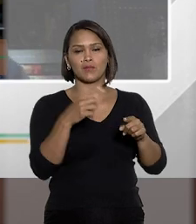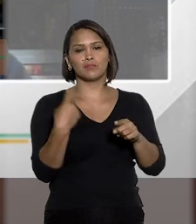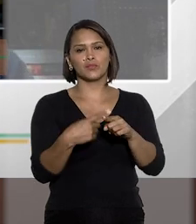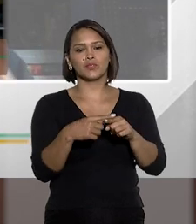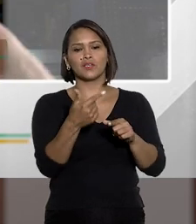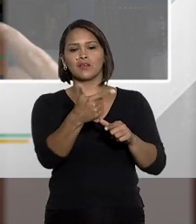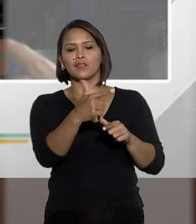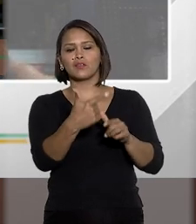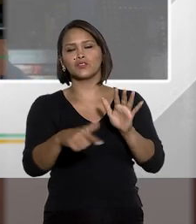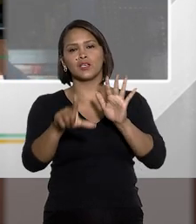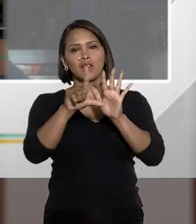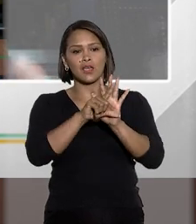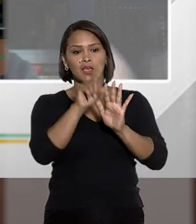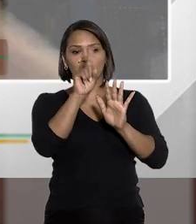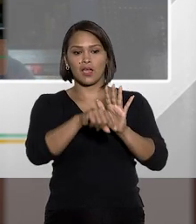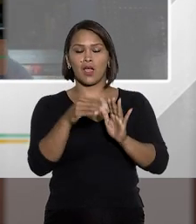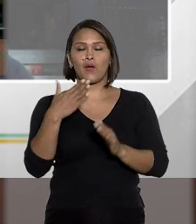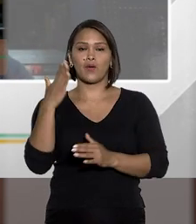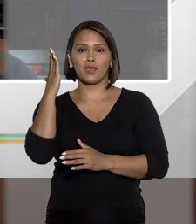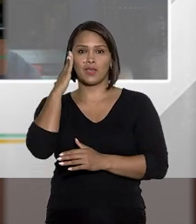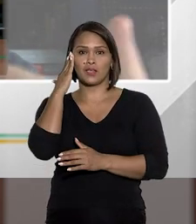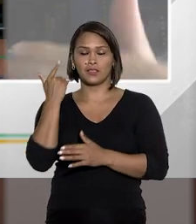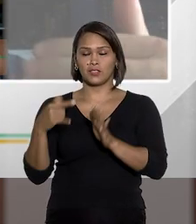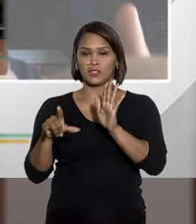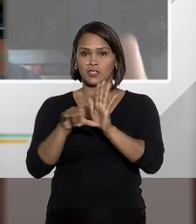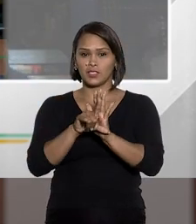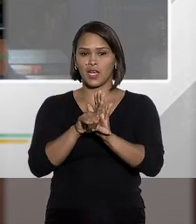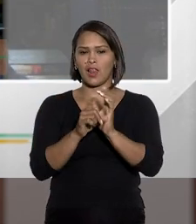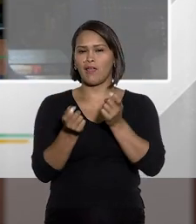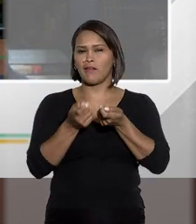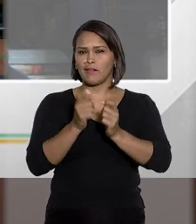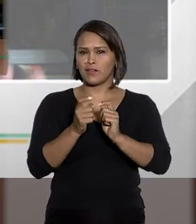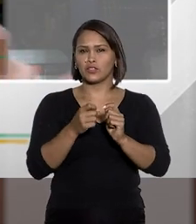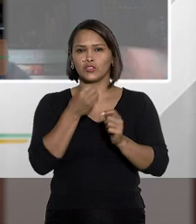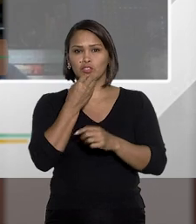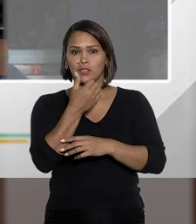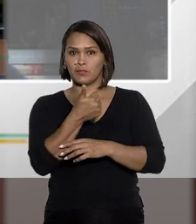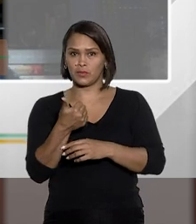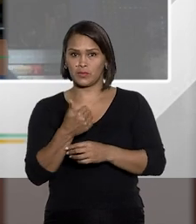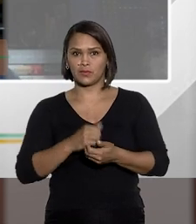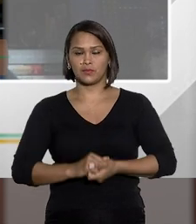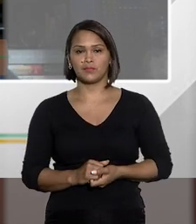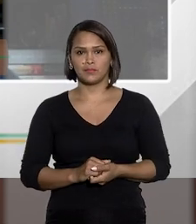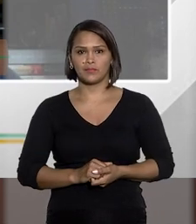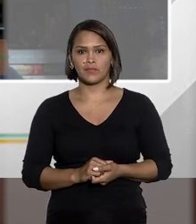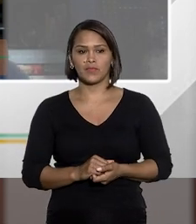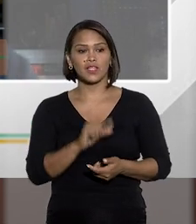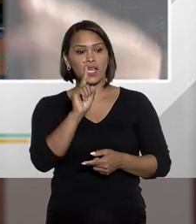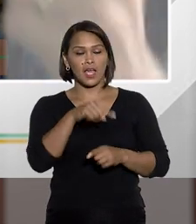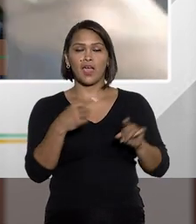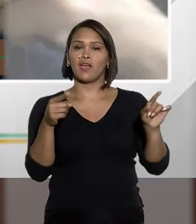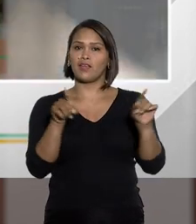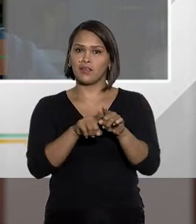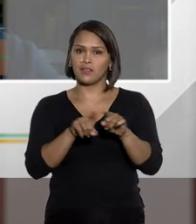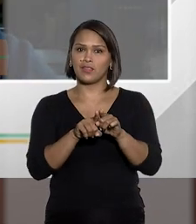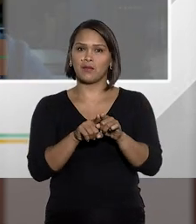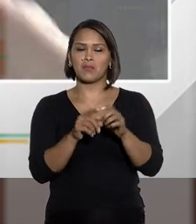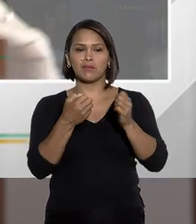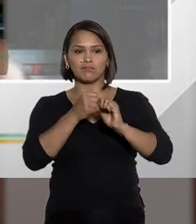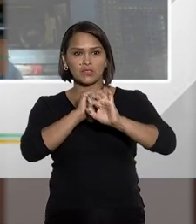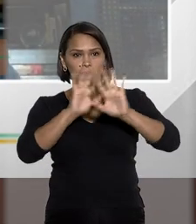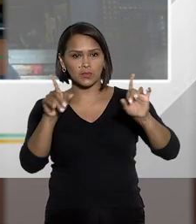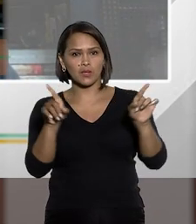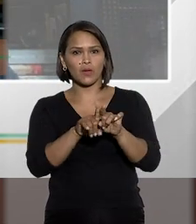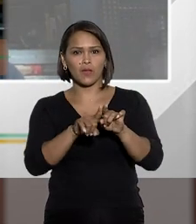pena, porque não tinha previsão legal e pra ele a previsão infraconstitucional já seria suficiente. E ele também